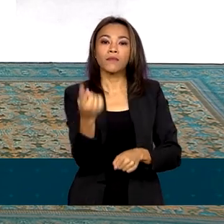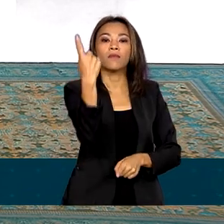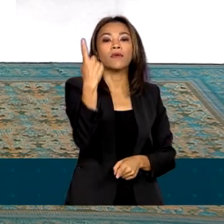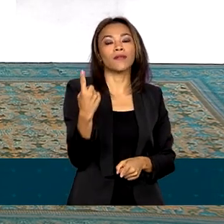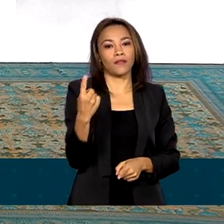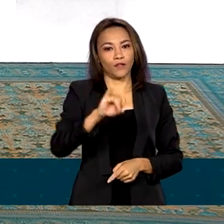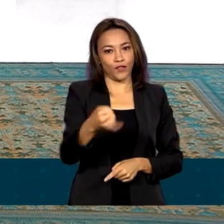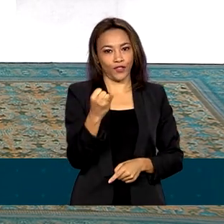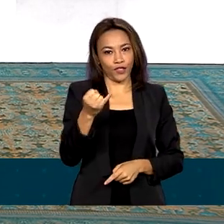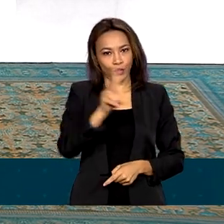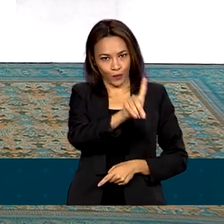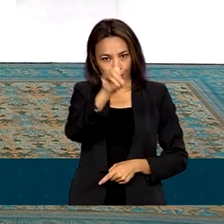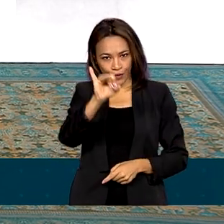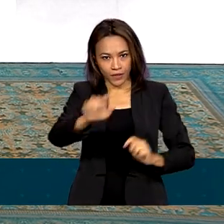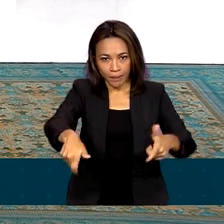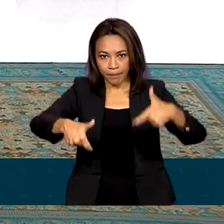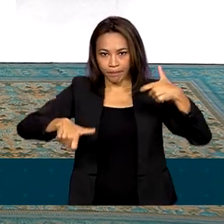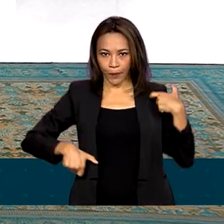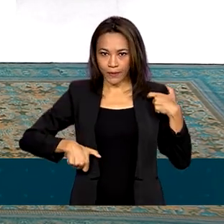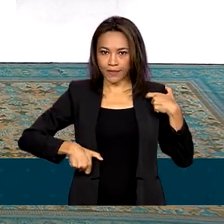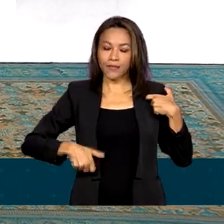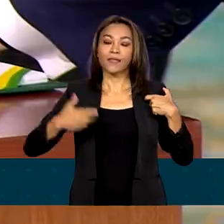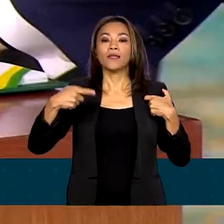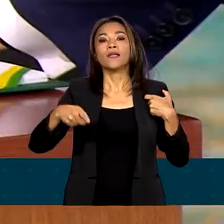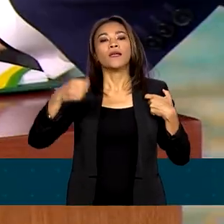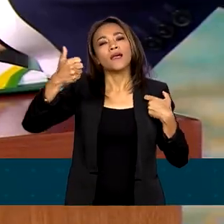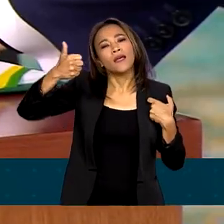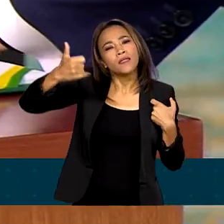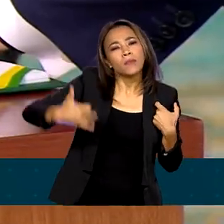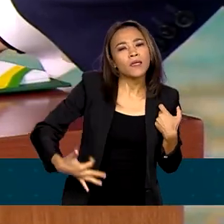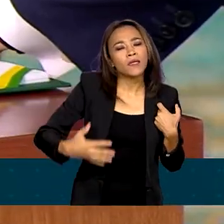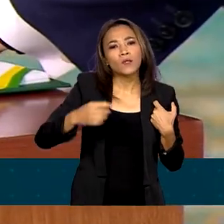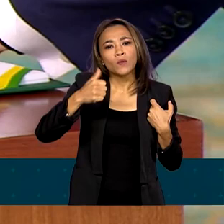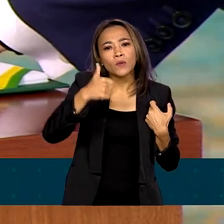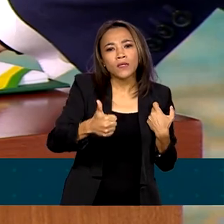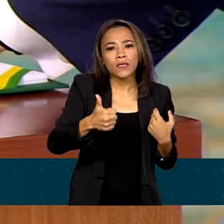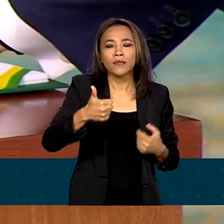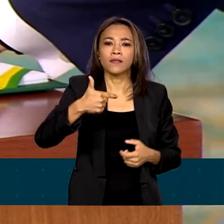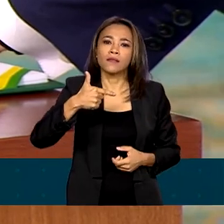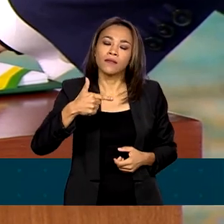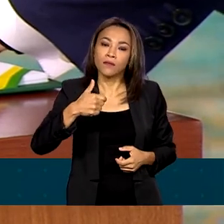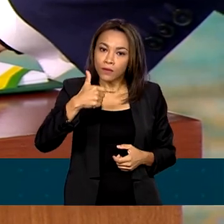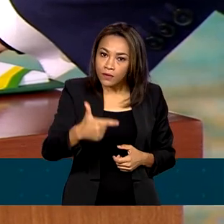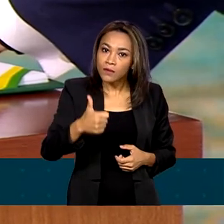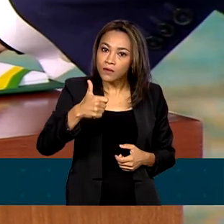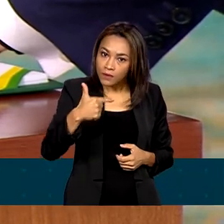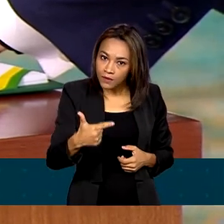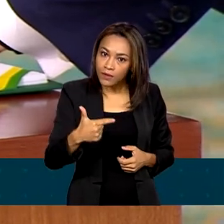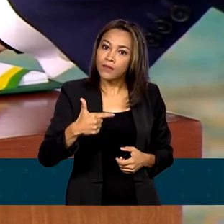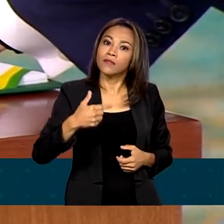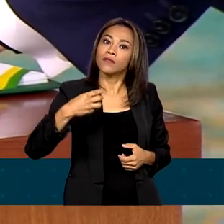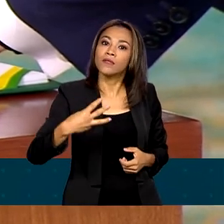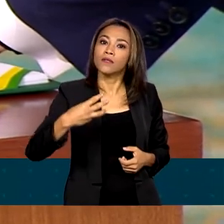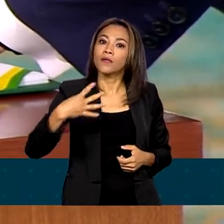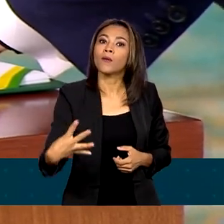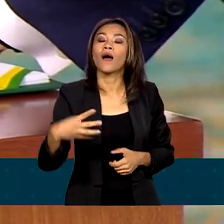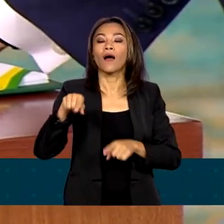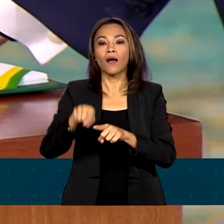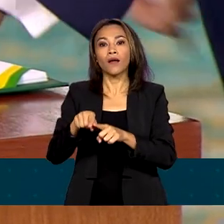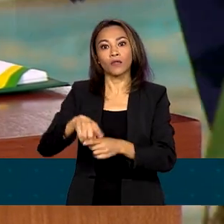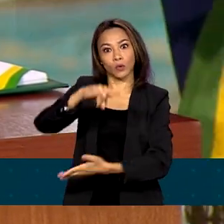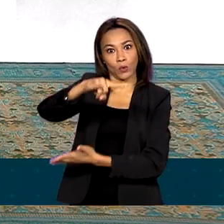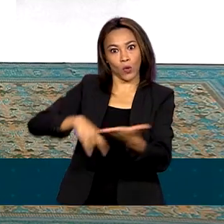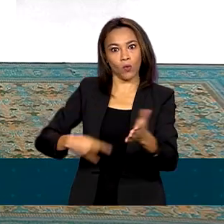dia da posse. Com base nessa análise, 234 processos com sigilos impostos na gestão do ex